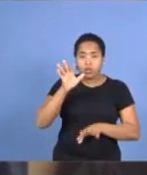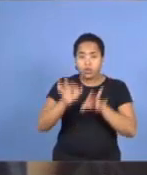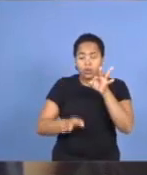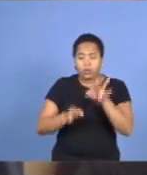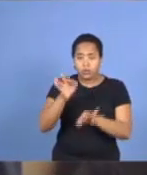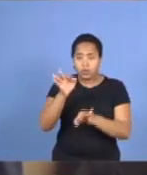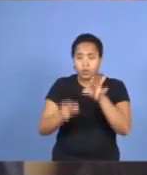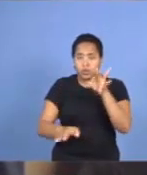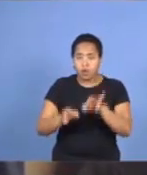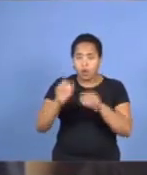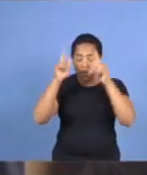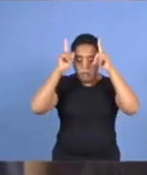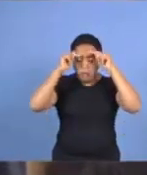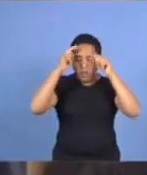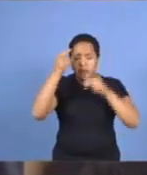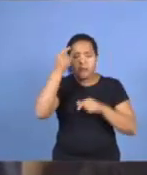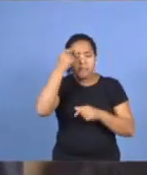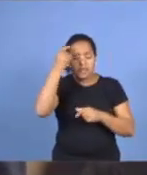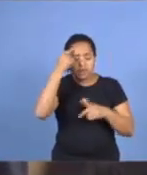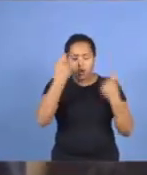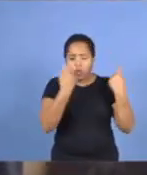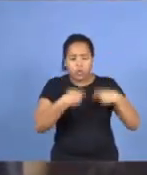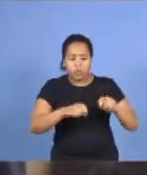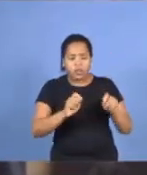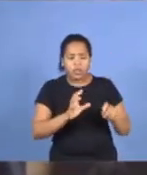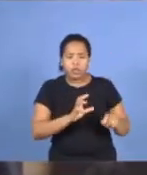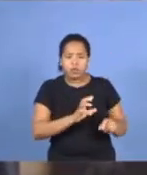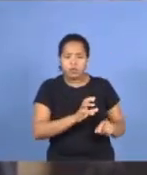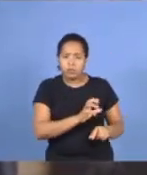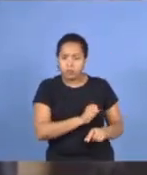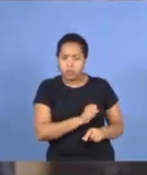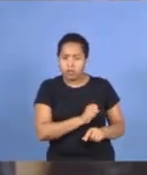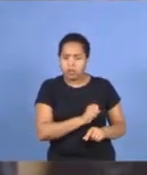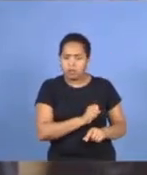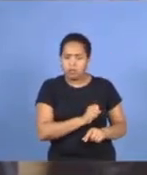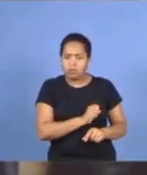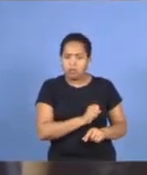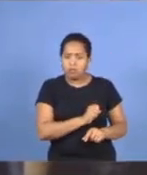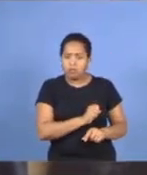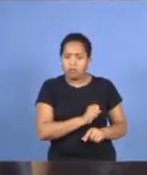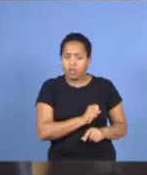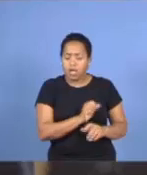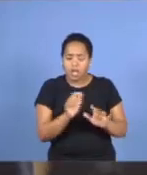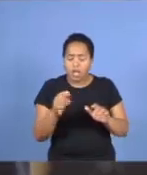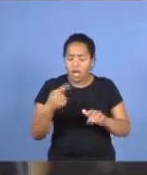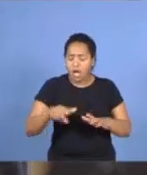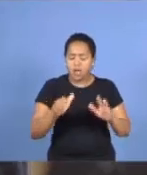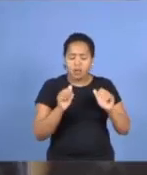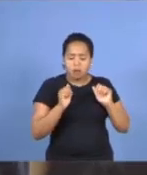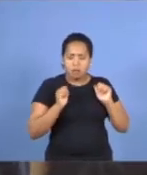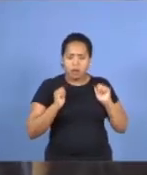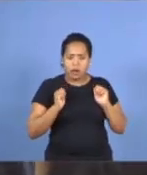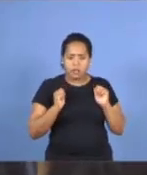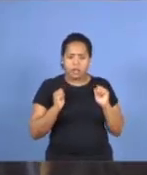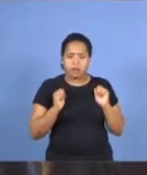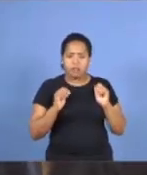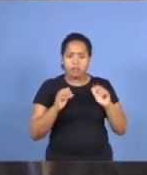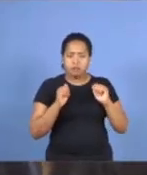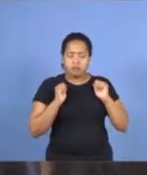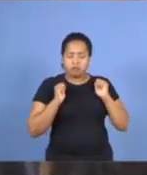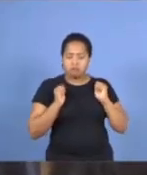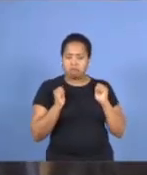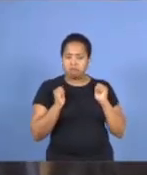eles não precisavam por a mão nos serviços, né? Isso. Eles não meteram o seu pescoço, então o serviço era o de menor